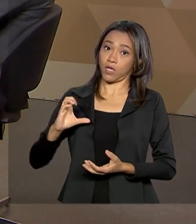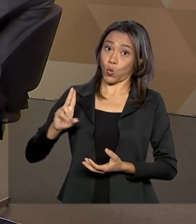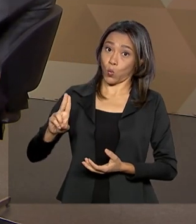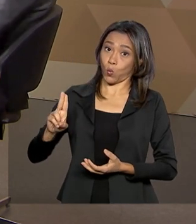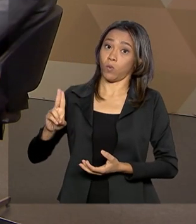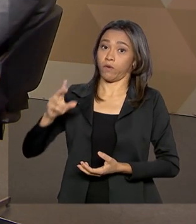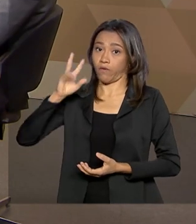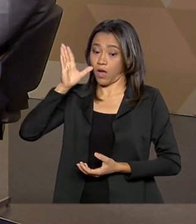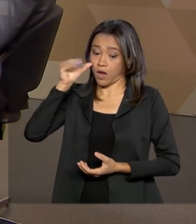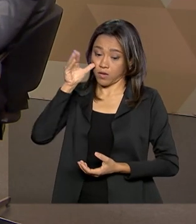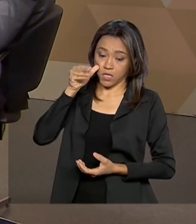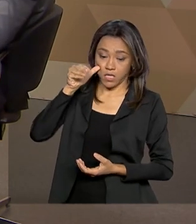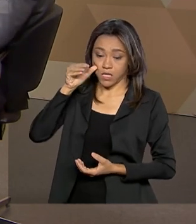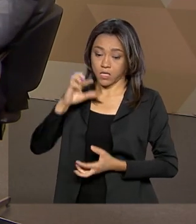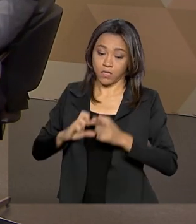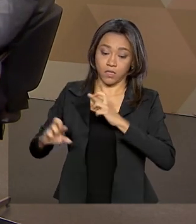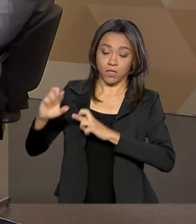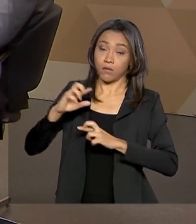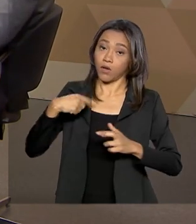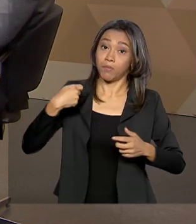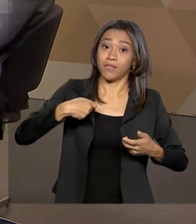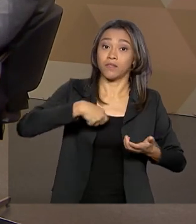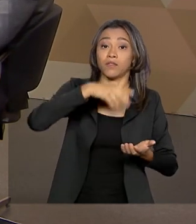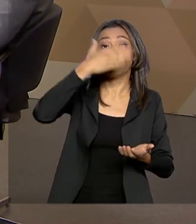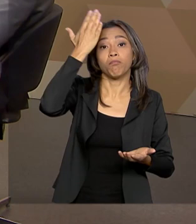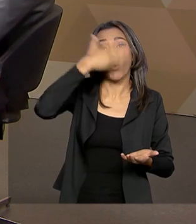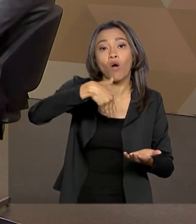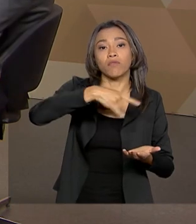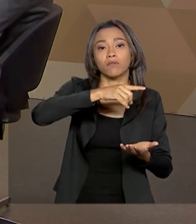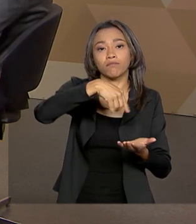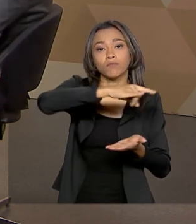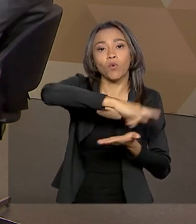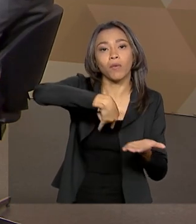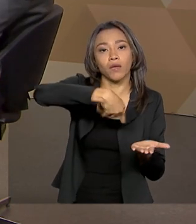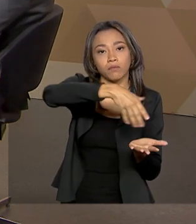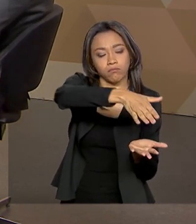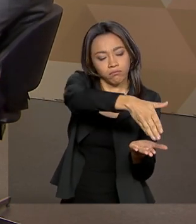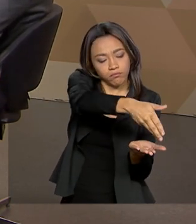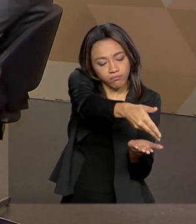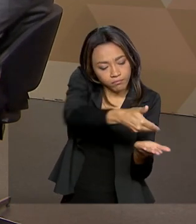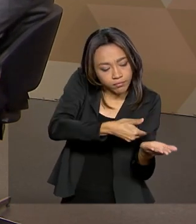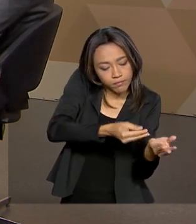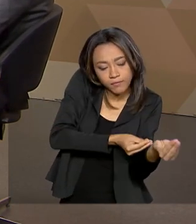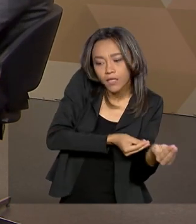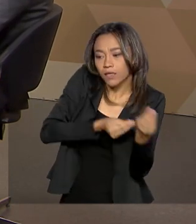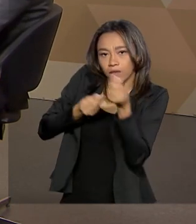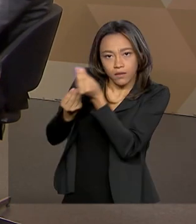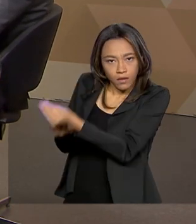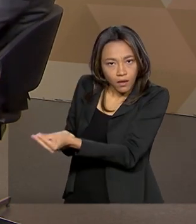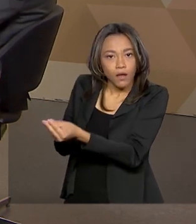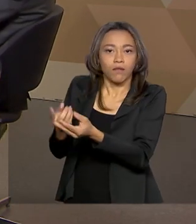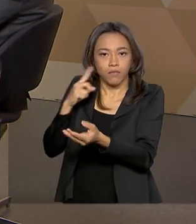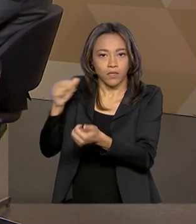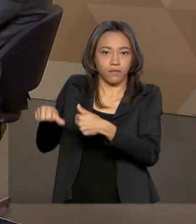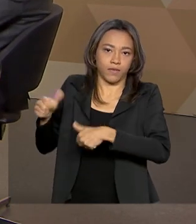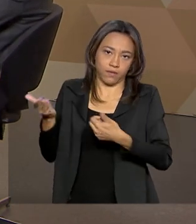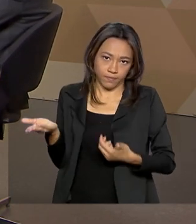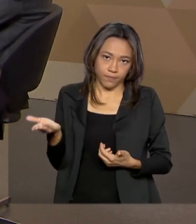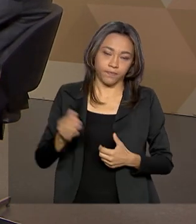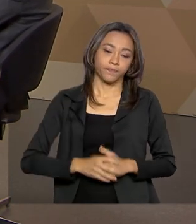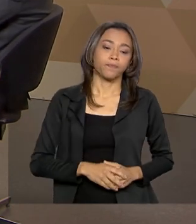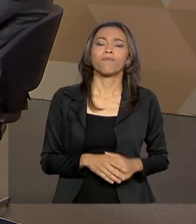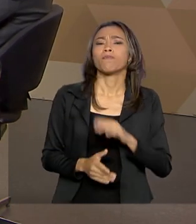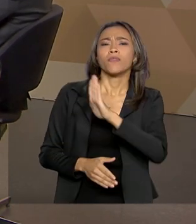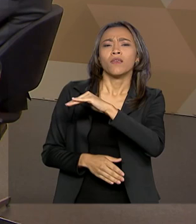as provas substanciais acerca disso, para que seja feita uma investigação, daí, mais pormenorizada, caso a caso. Lembrando que,